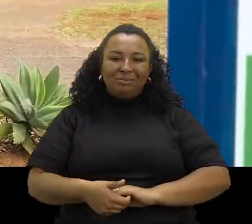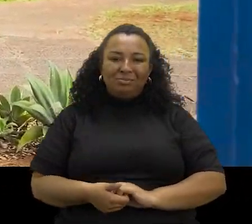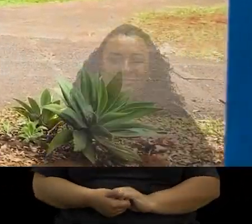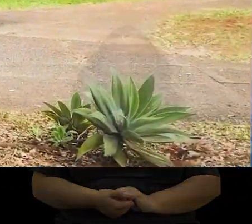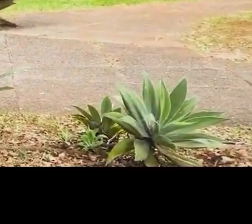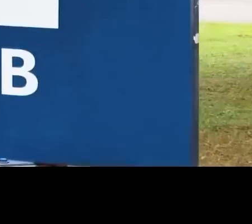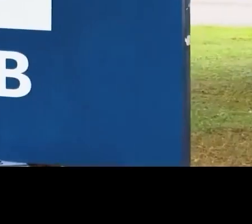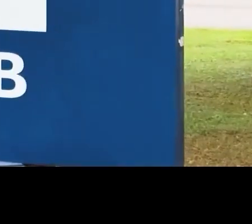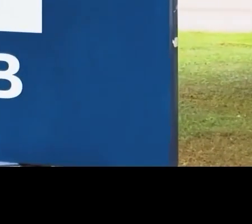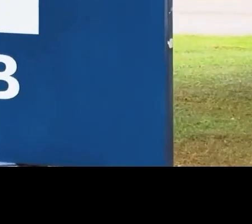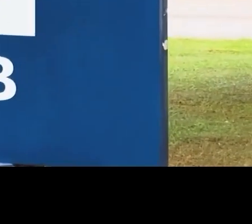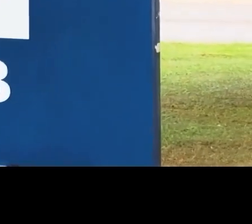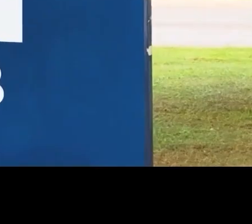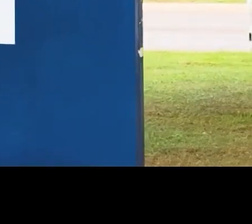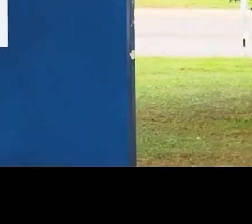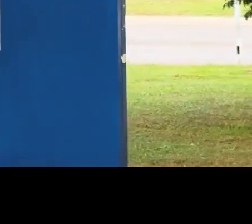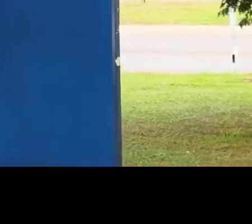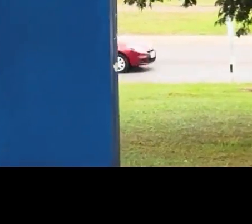todas as formas.